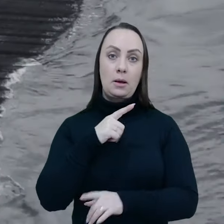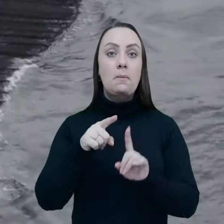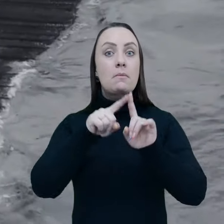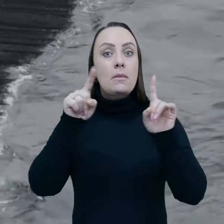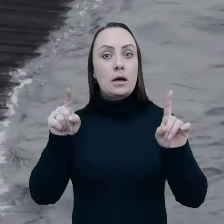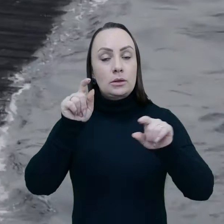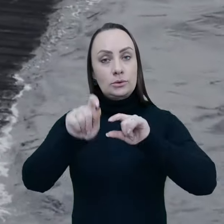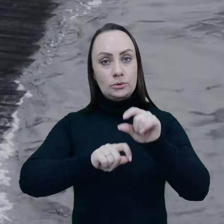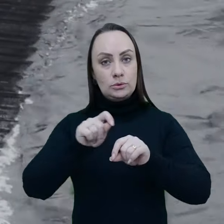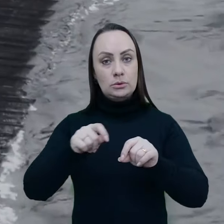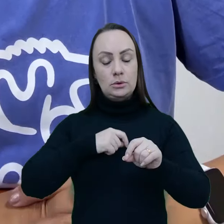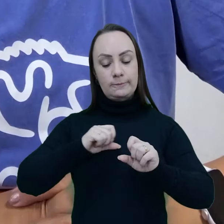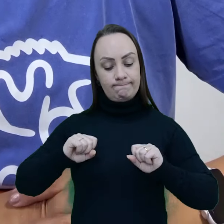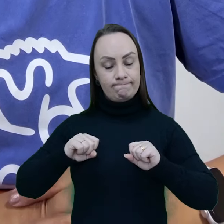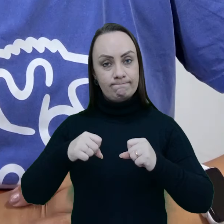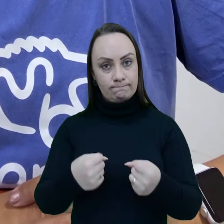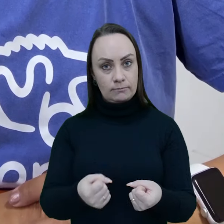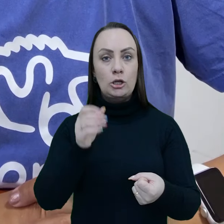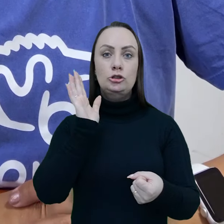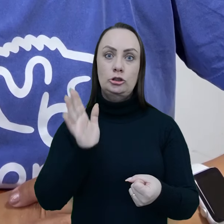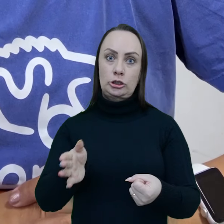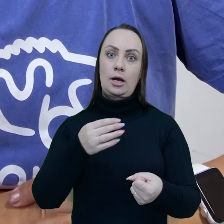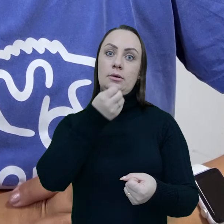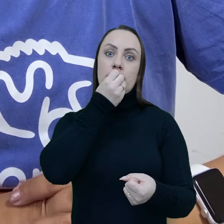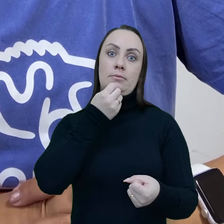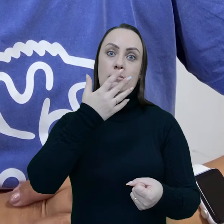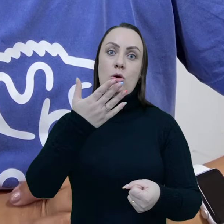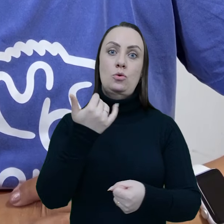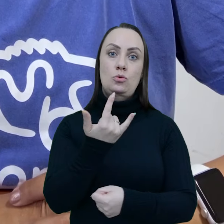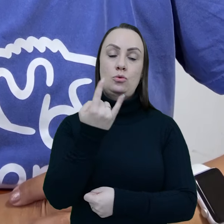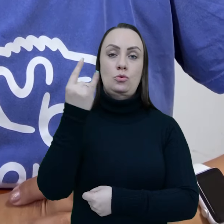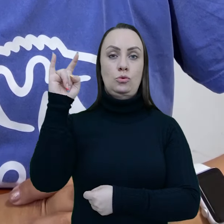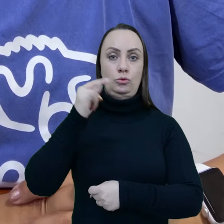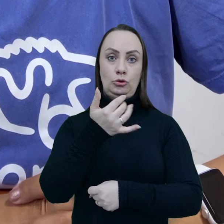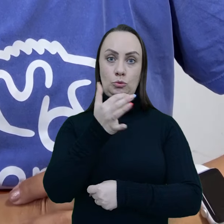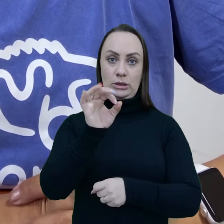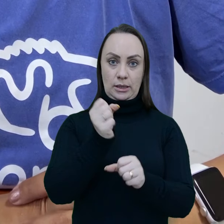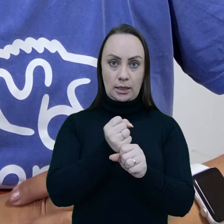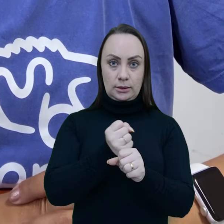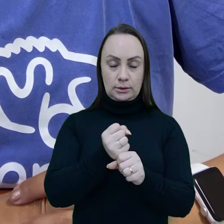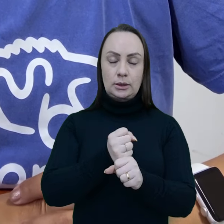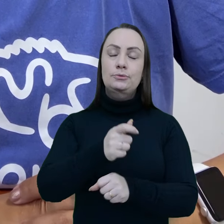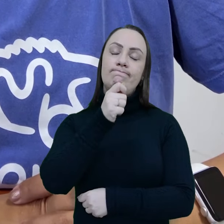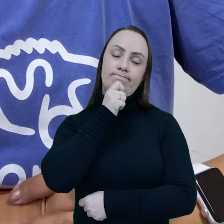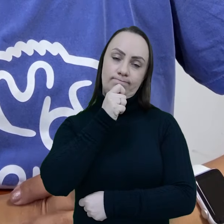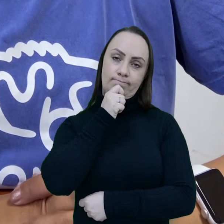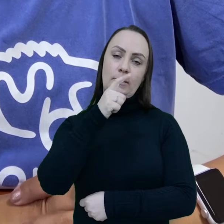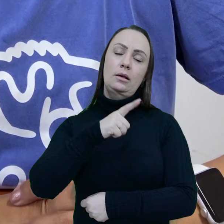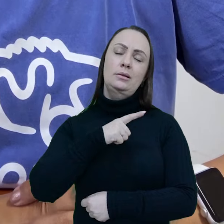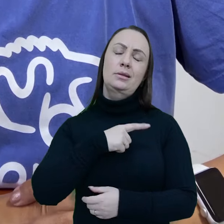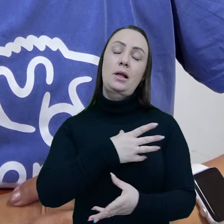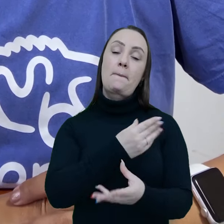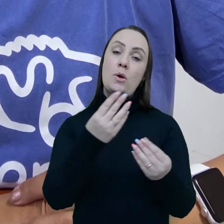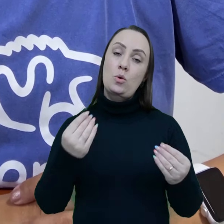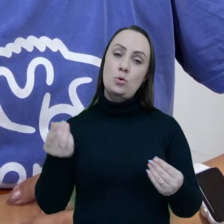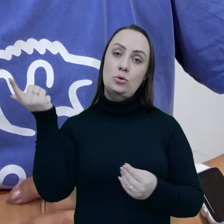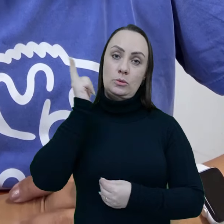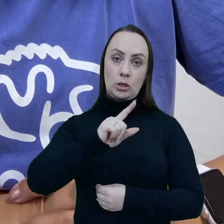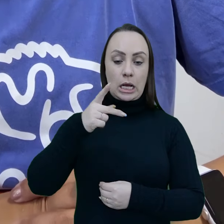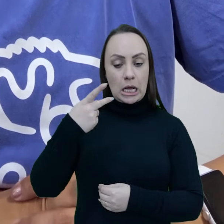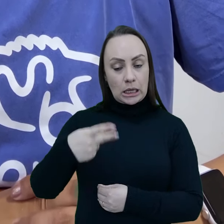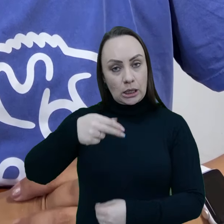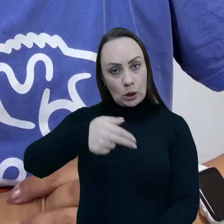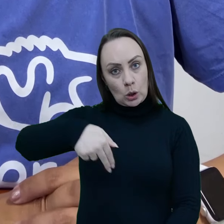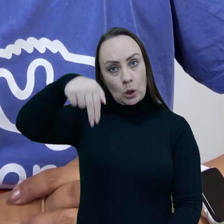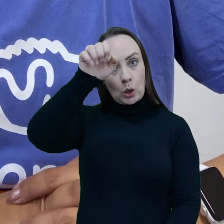minimizar os impactos causados. Entretanto, embora os esforços tenham sido bastante grandes nesse sentido na última década, ainda temos